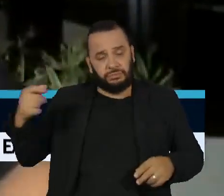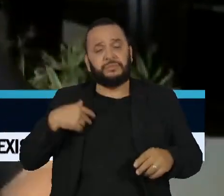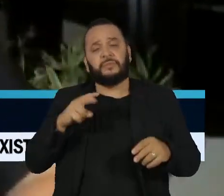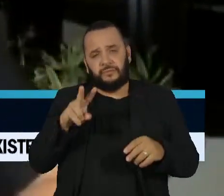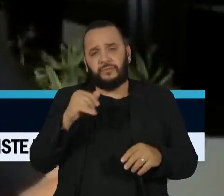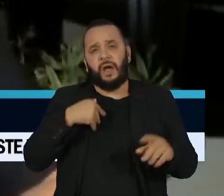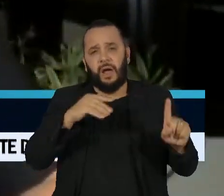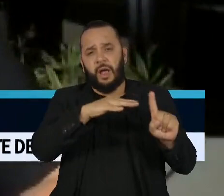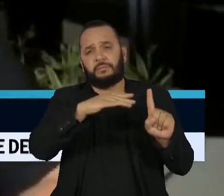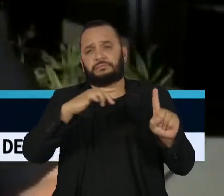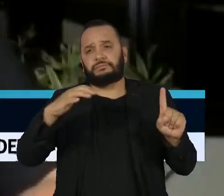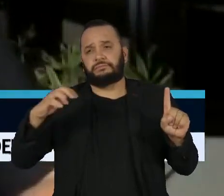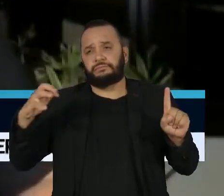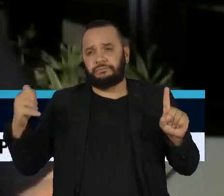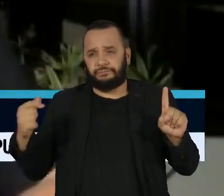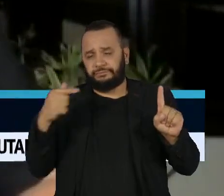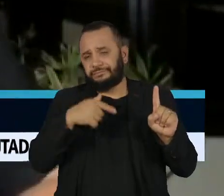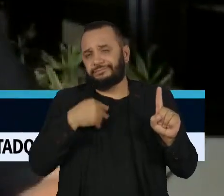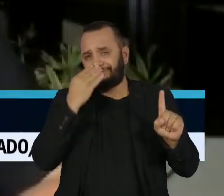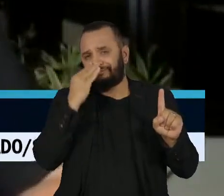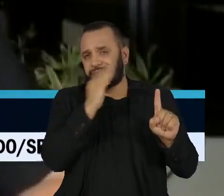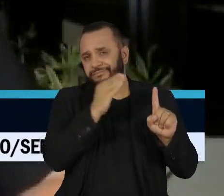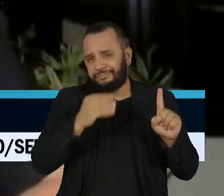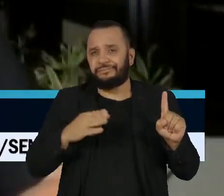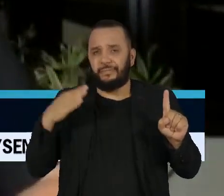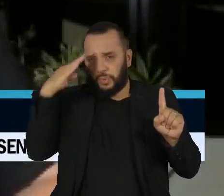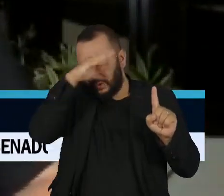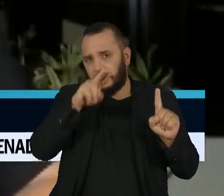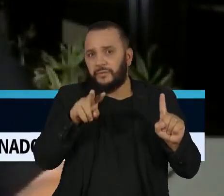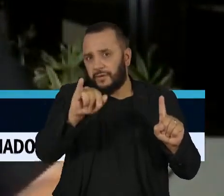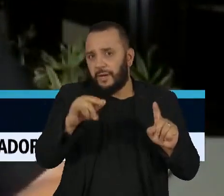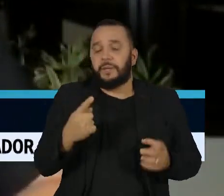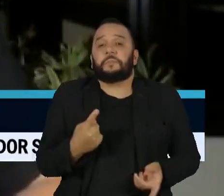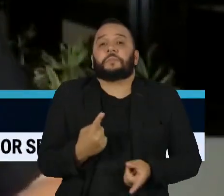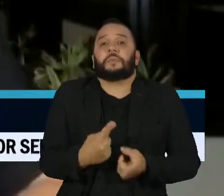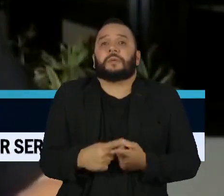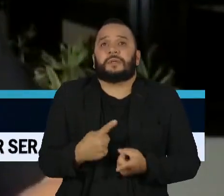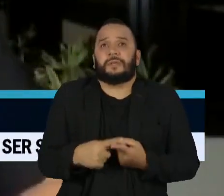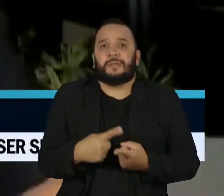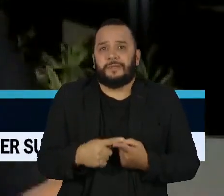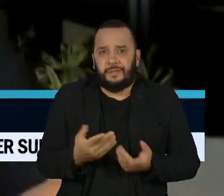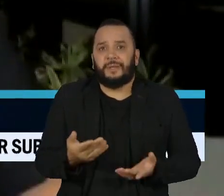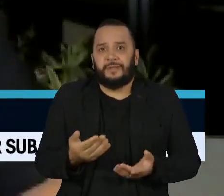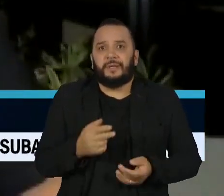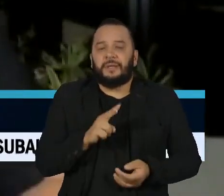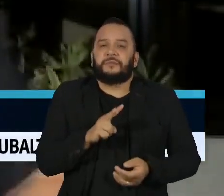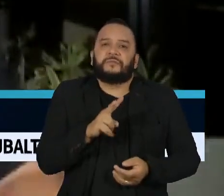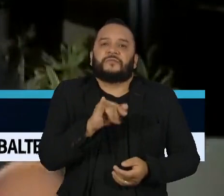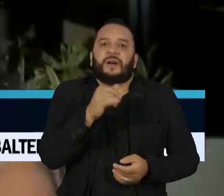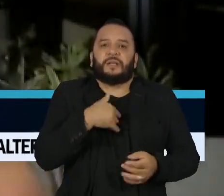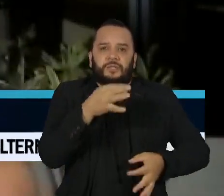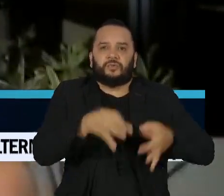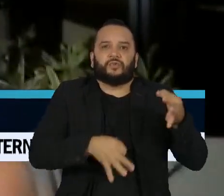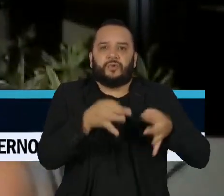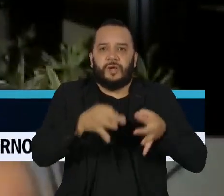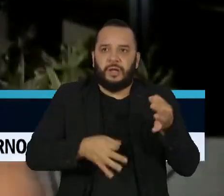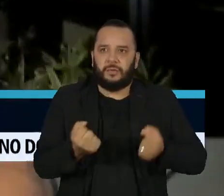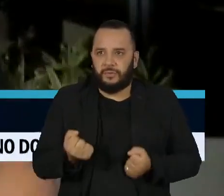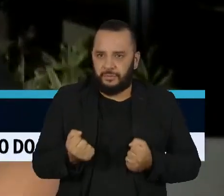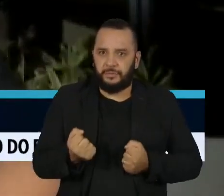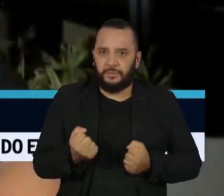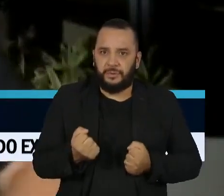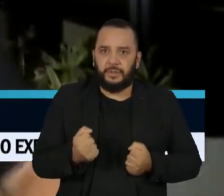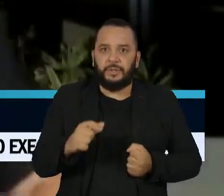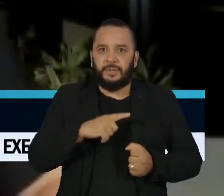pegue, sim, uma aversão ao ex-presidente com base no indiciamento dele, ou no momento que